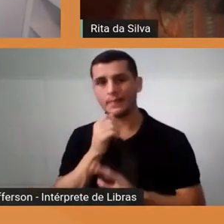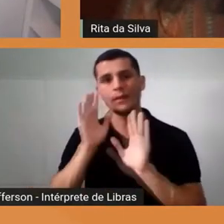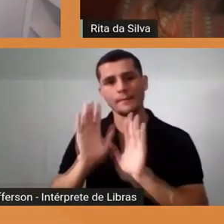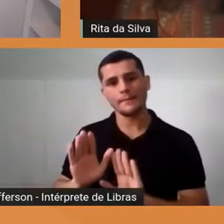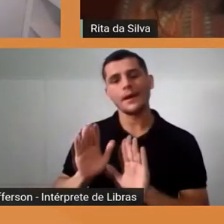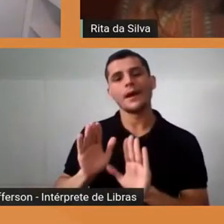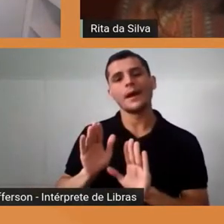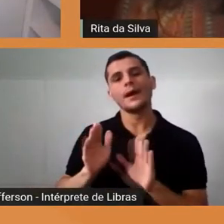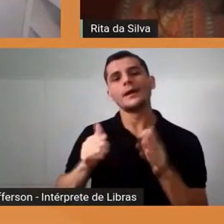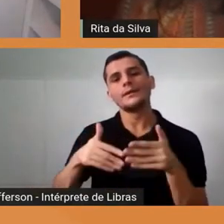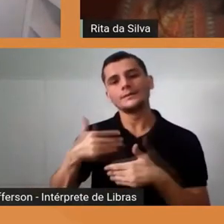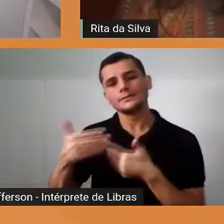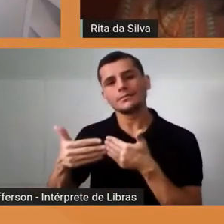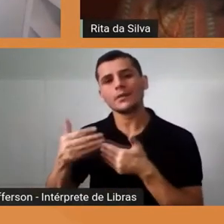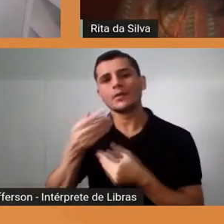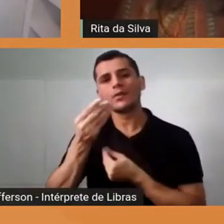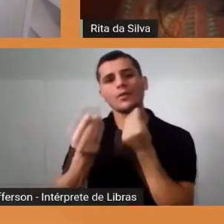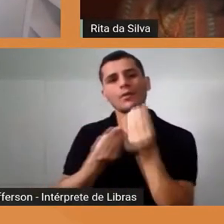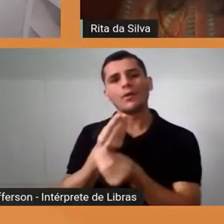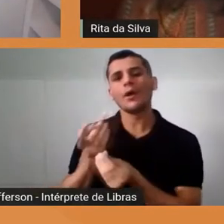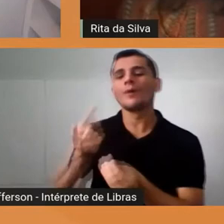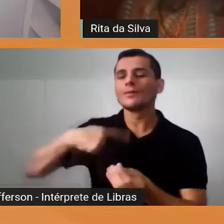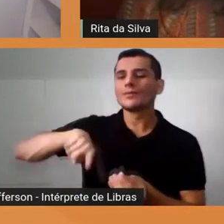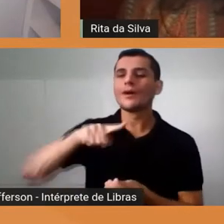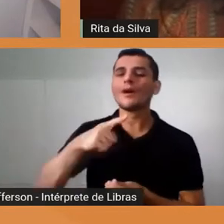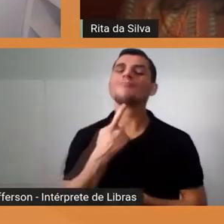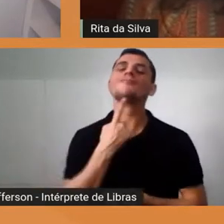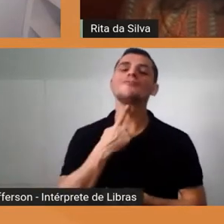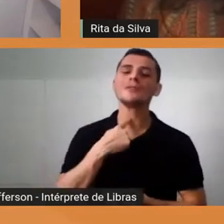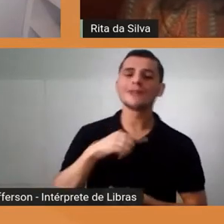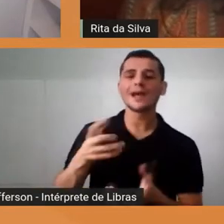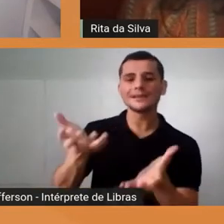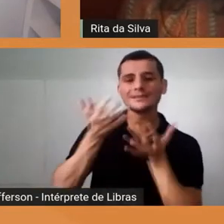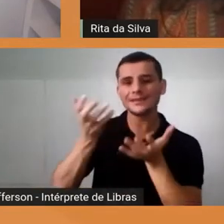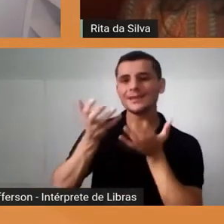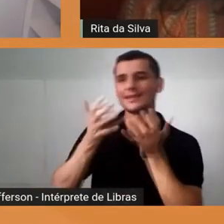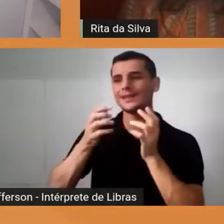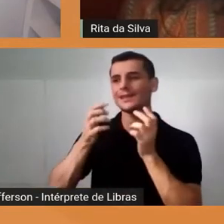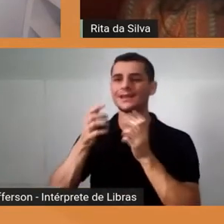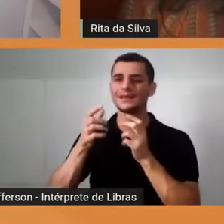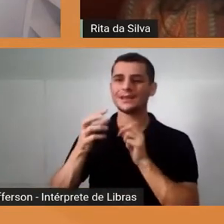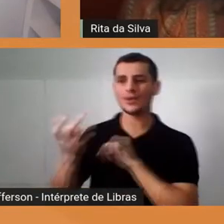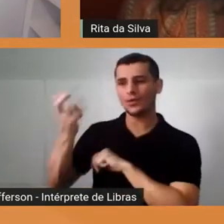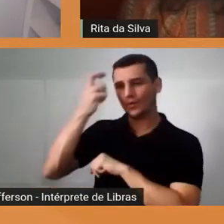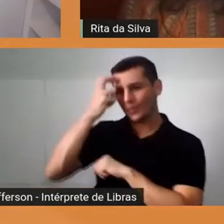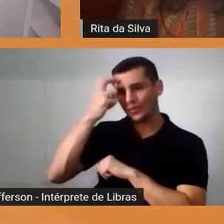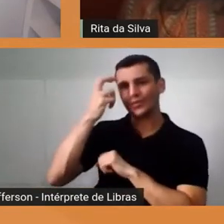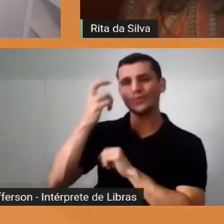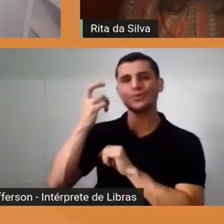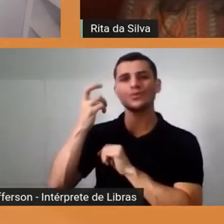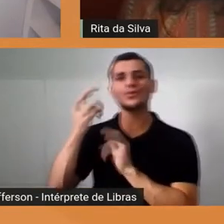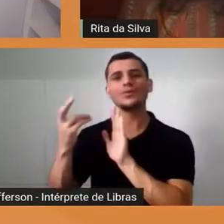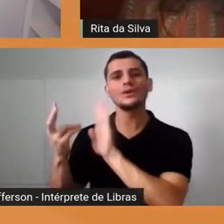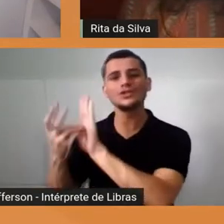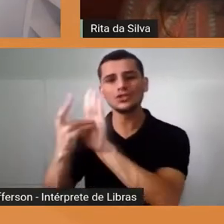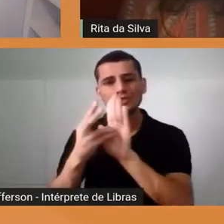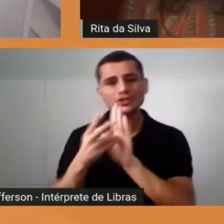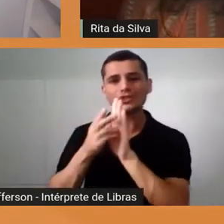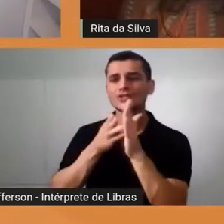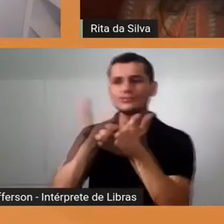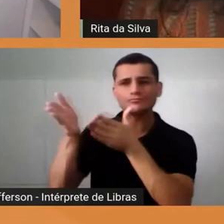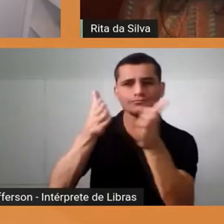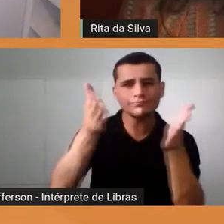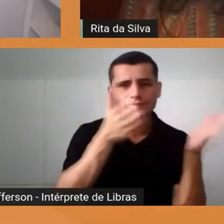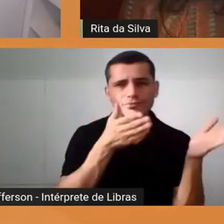alcançar o tanto quanto a gente gostaria que ela alcançasse. Então, é importante a gente sempre perceber